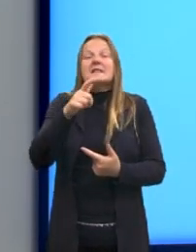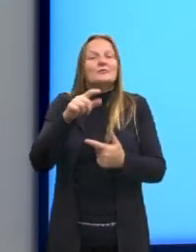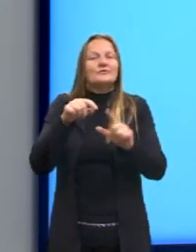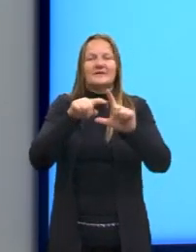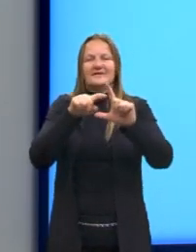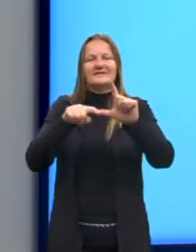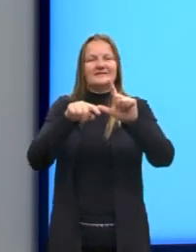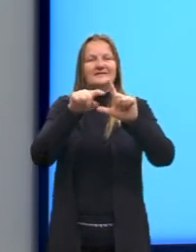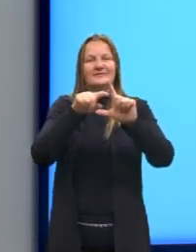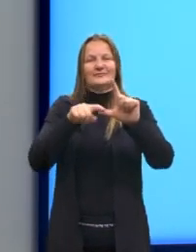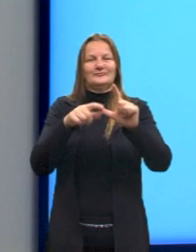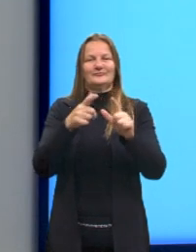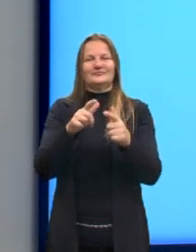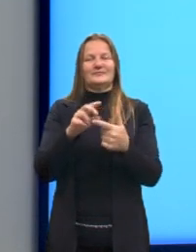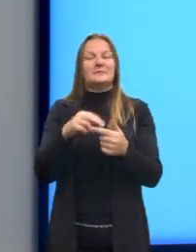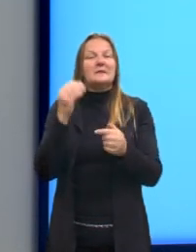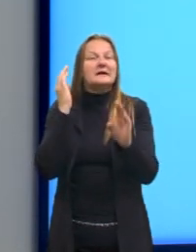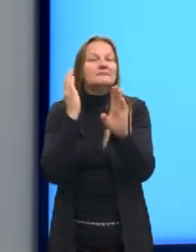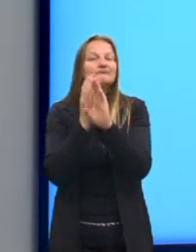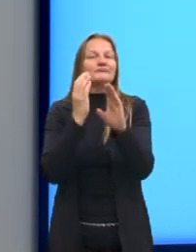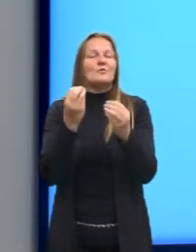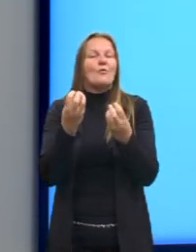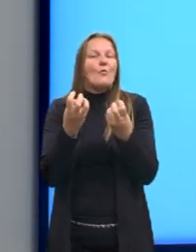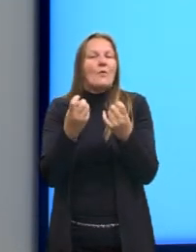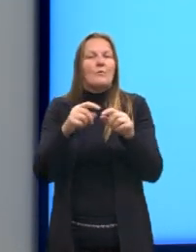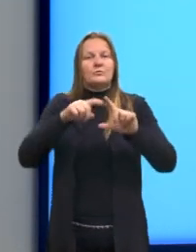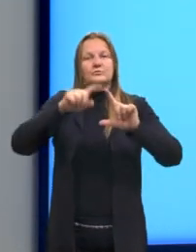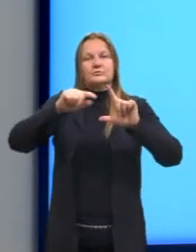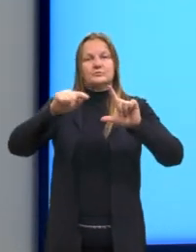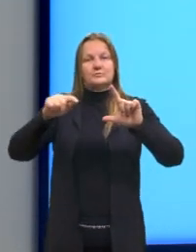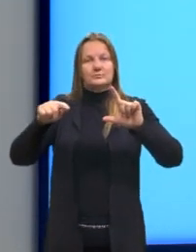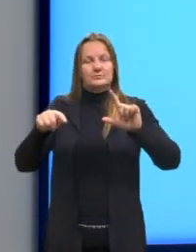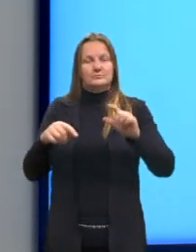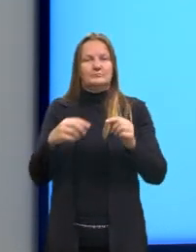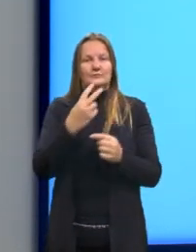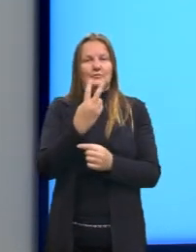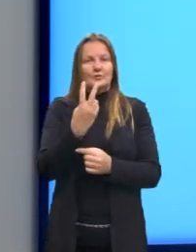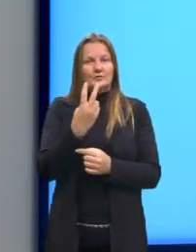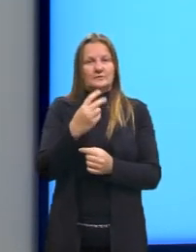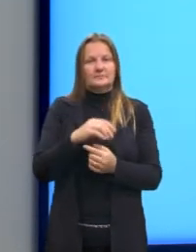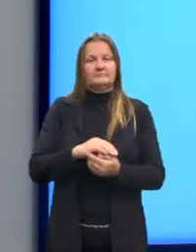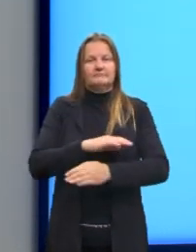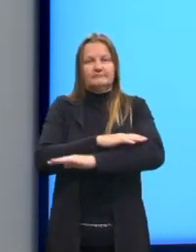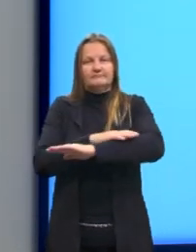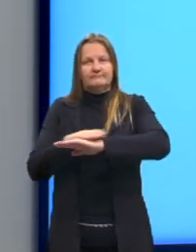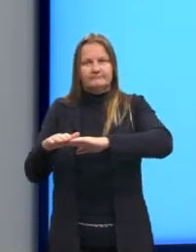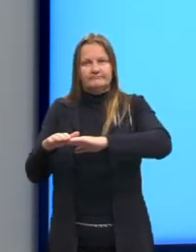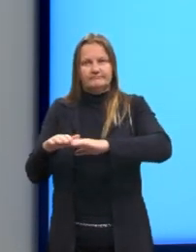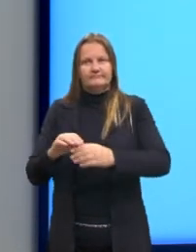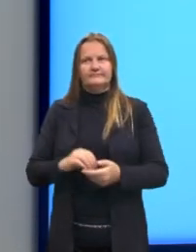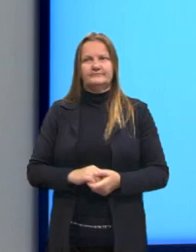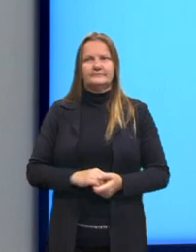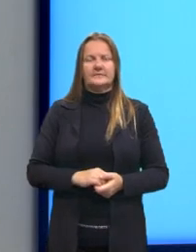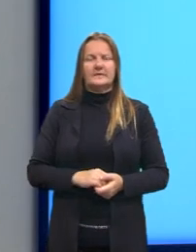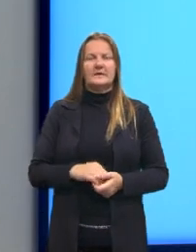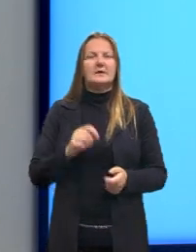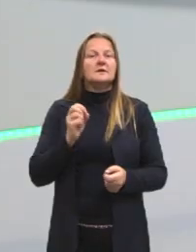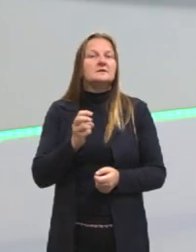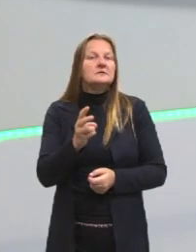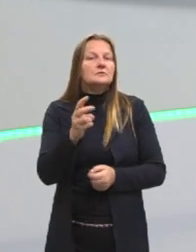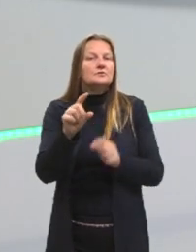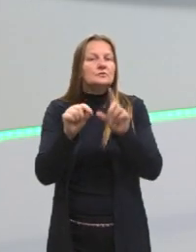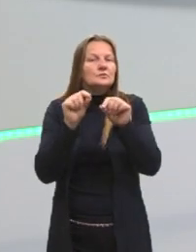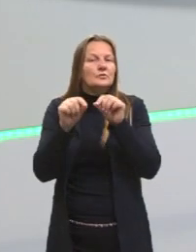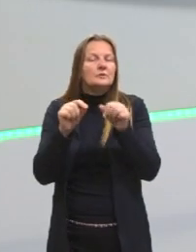então, a gente precisa descobrir a variação dos dois eixos. E aí, a gente sempre escolhe, né, eu vou